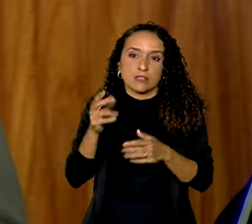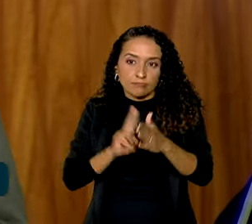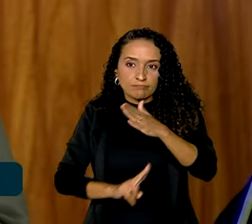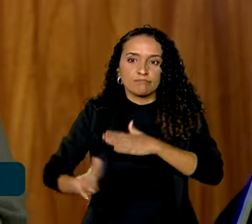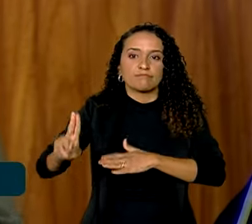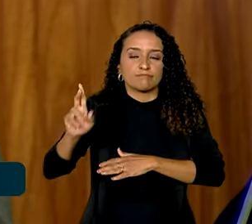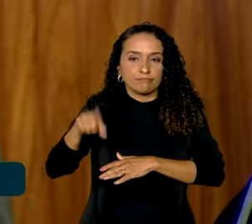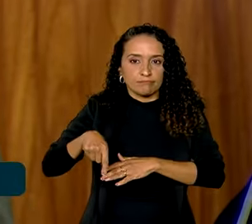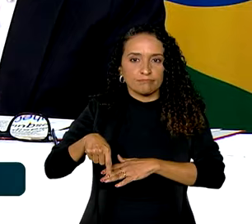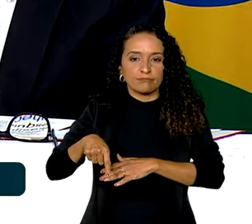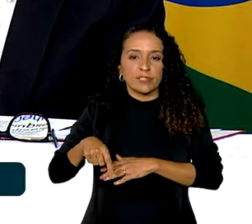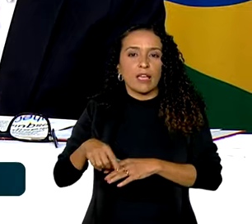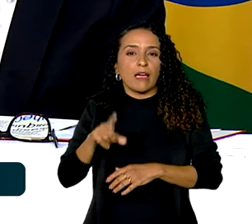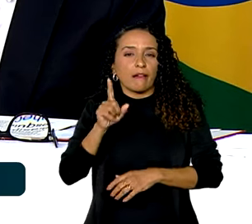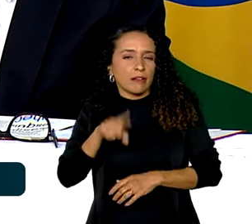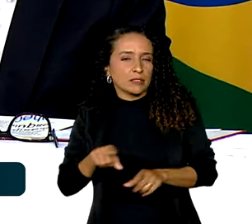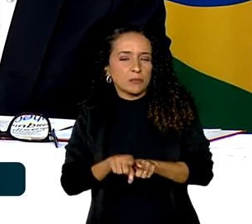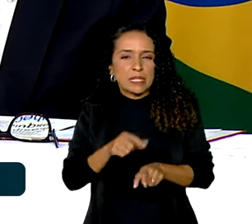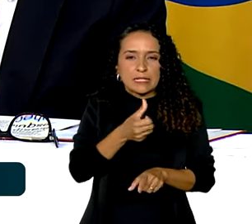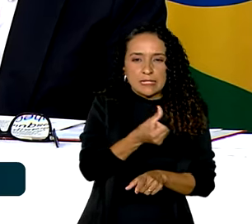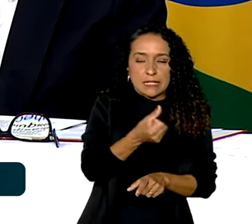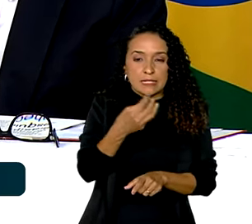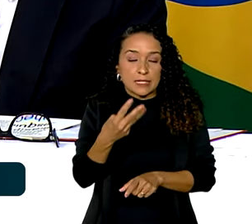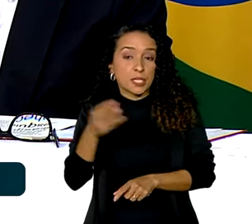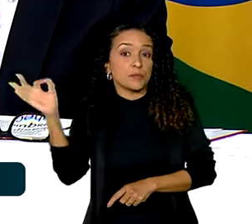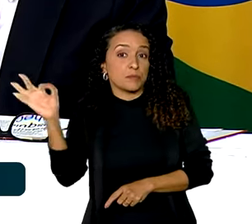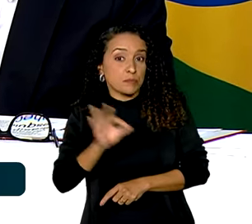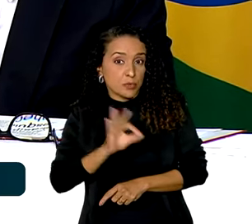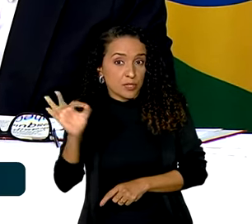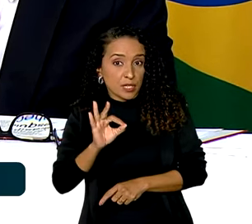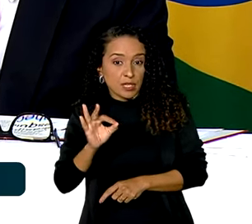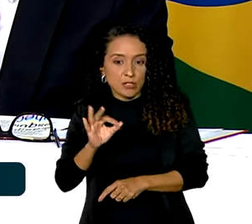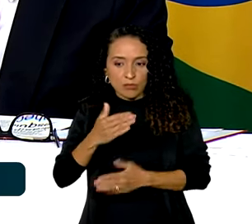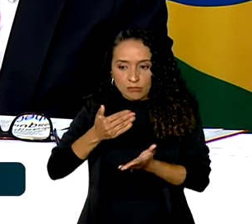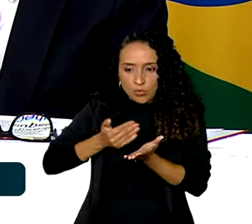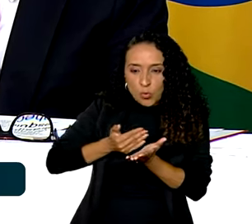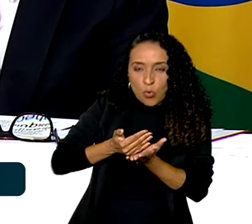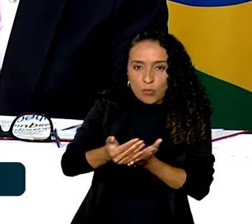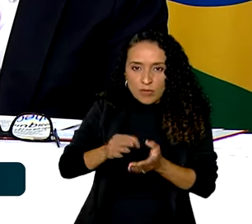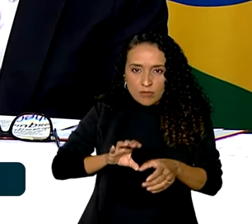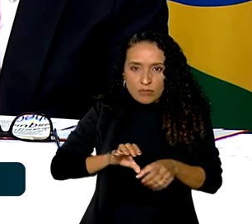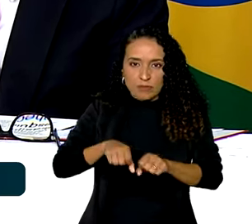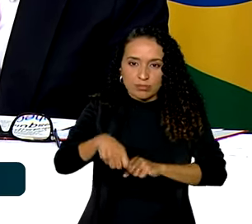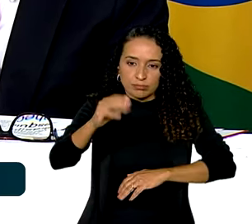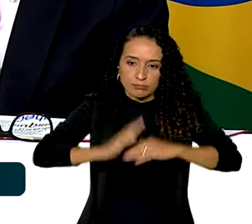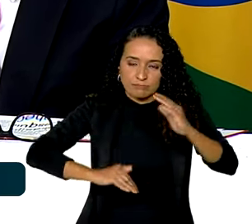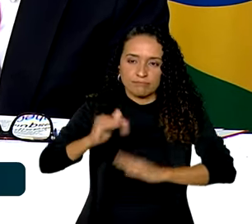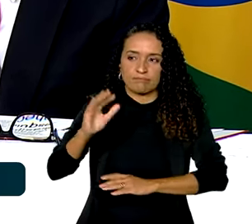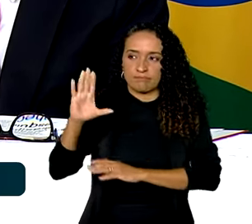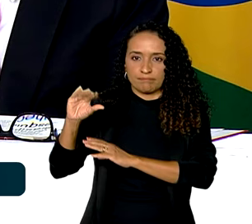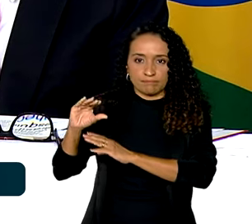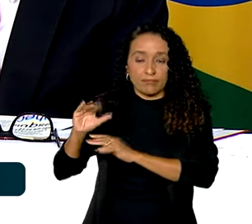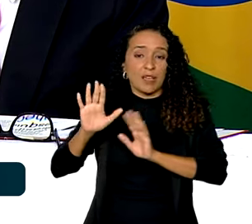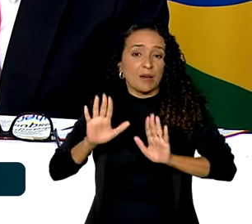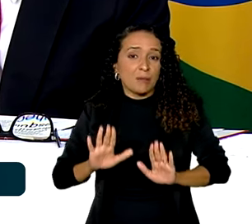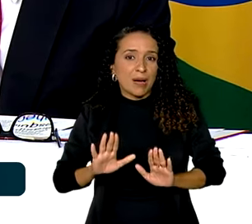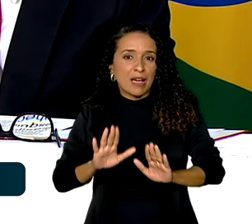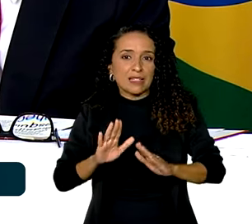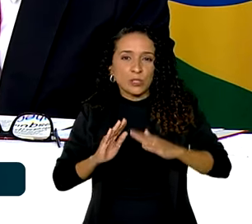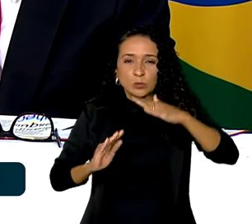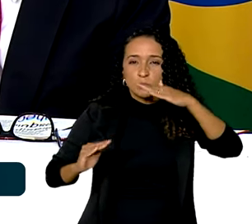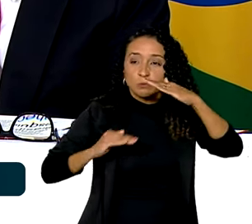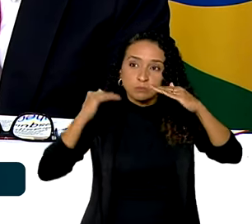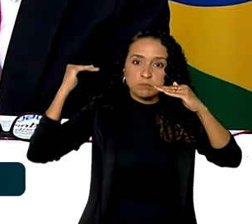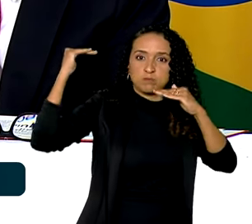nós somos 63% no início da carreira científica, no entanto, no topo da